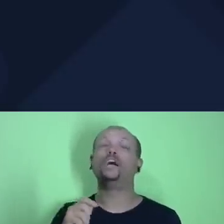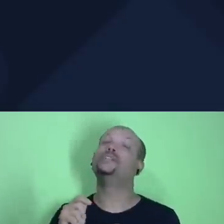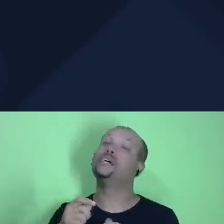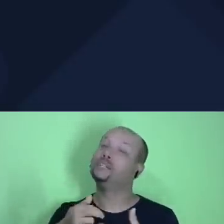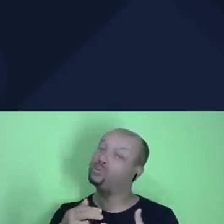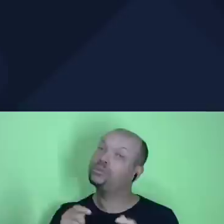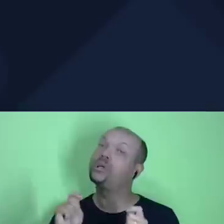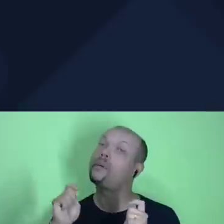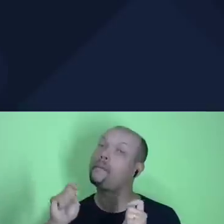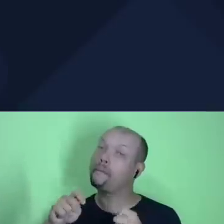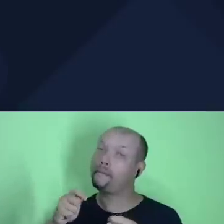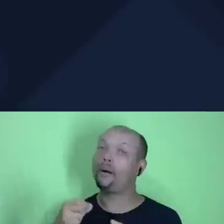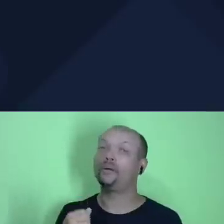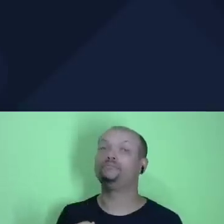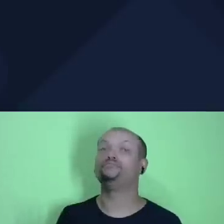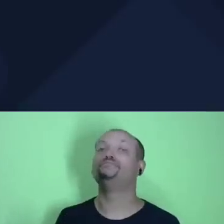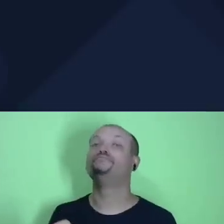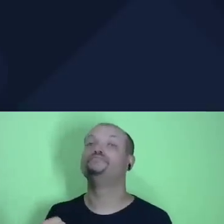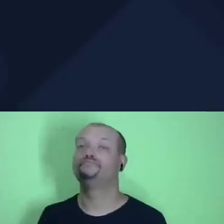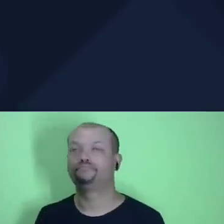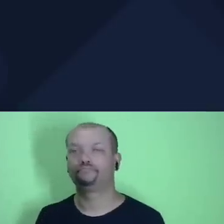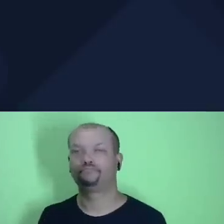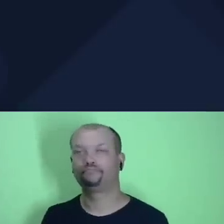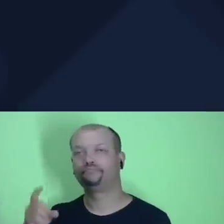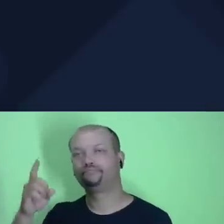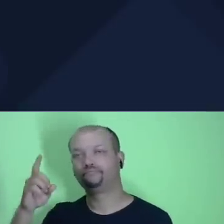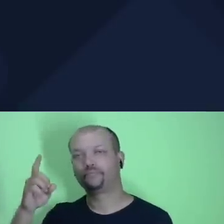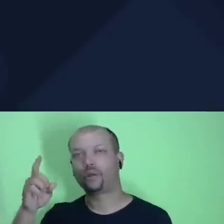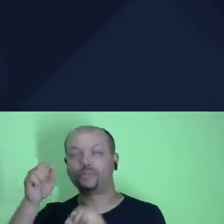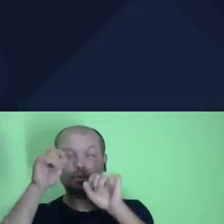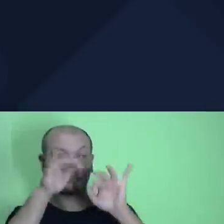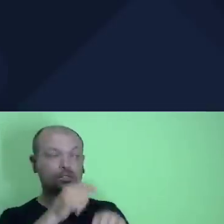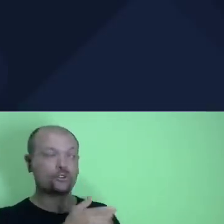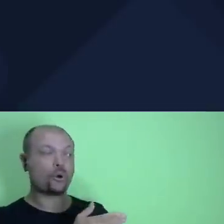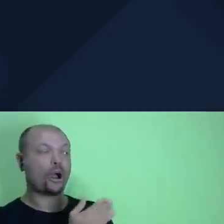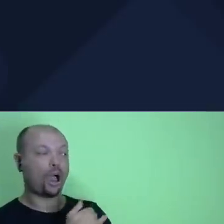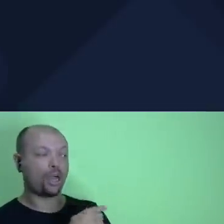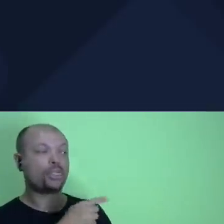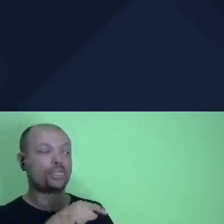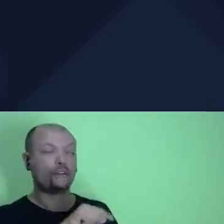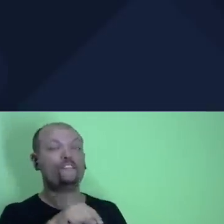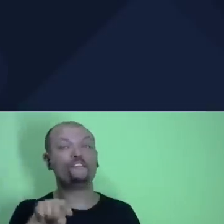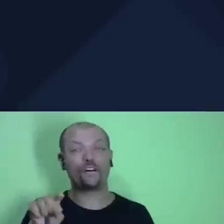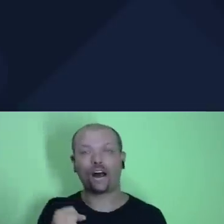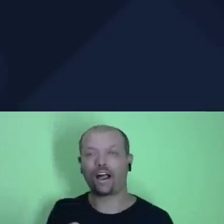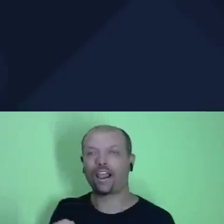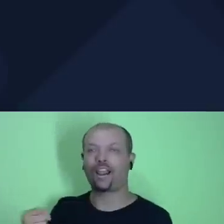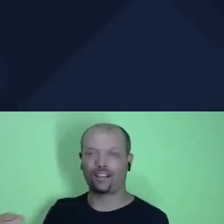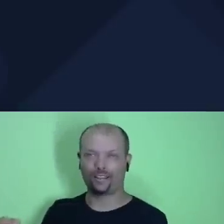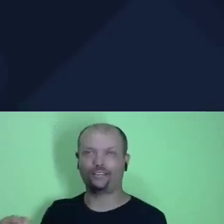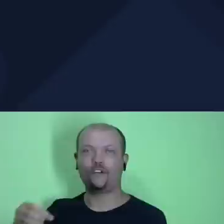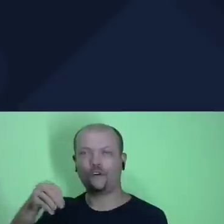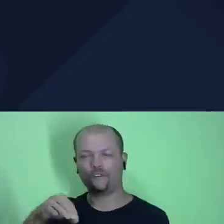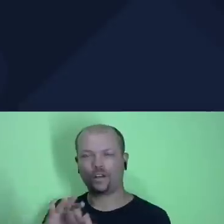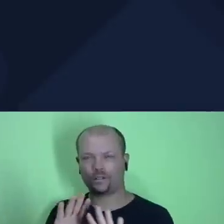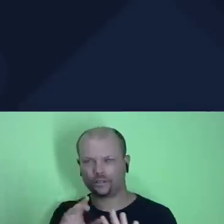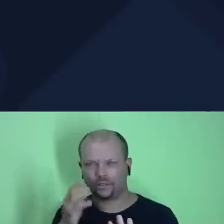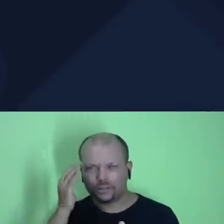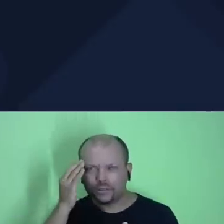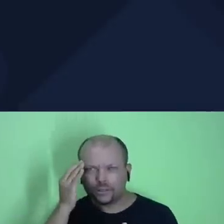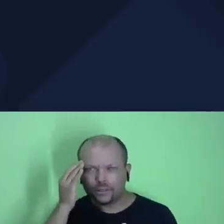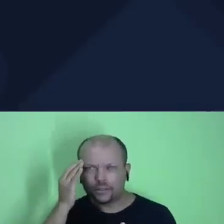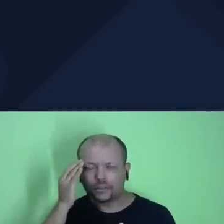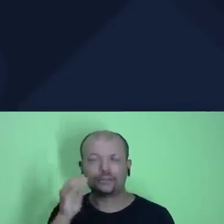segundo a bênção que o senhor, seu Deus, lhe houver concedido. Vejam só, nós temos aqui nesse